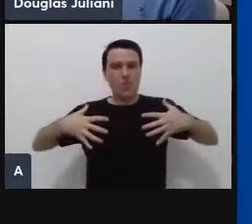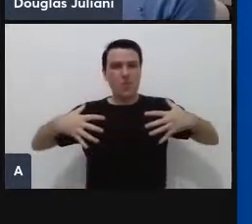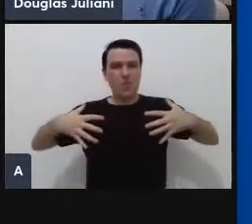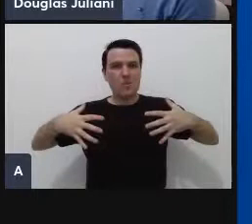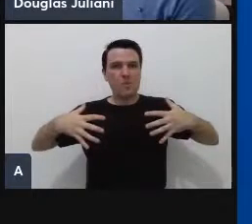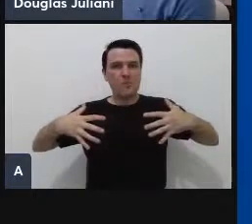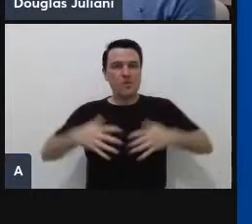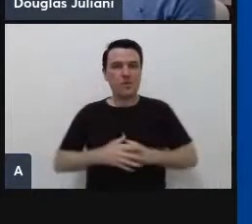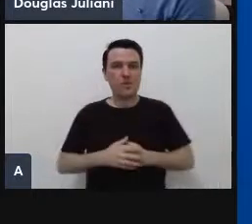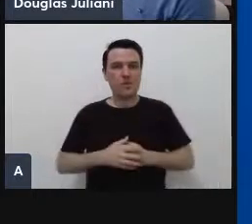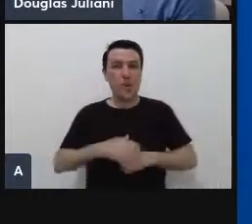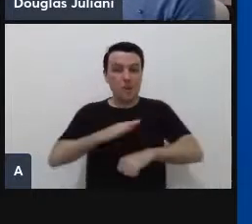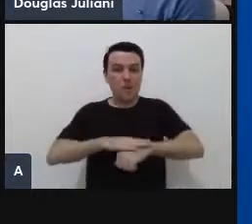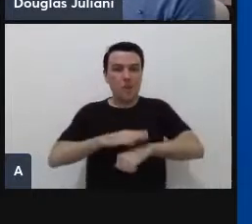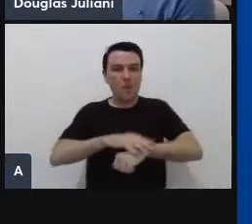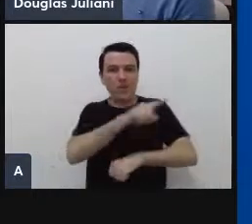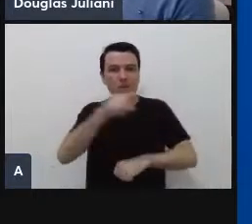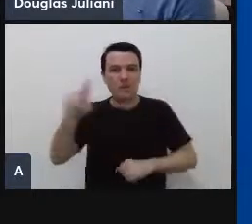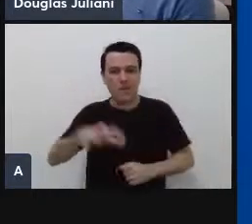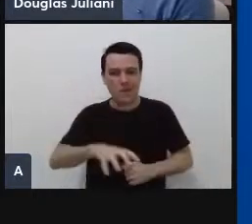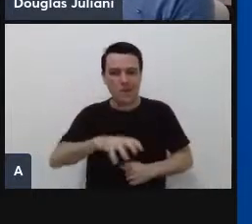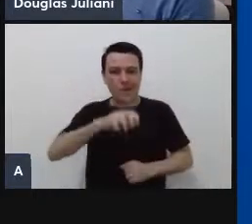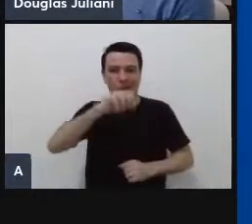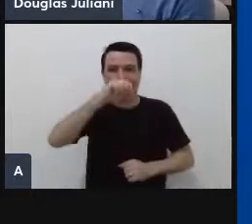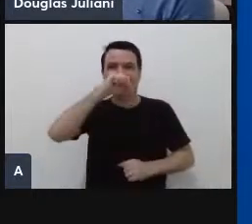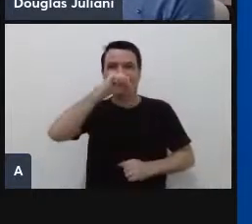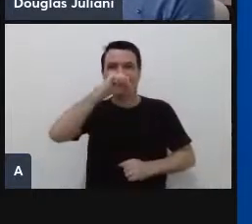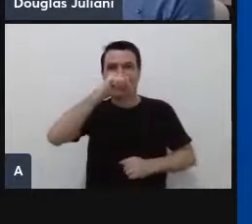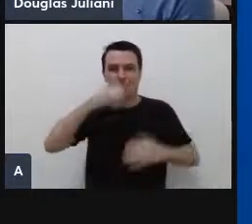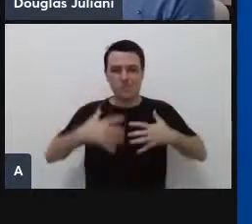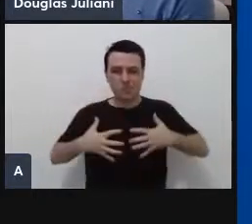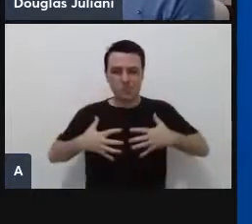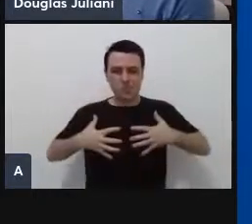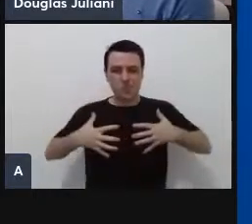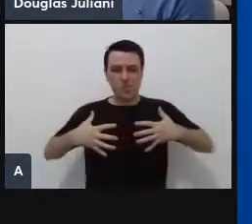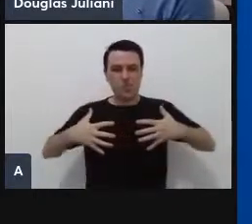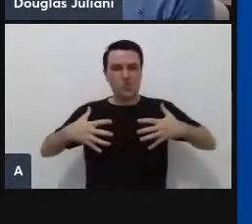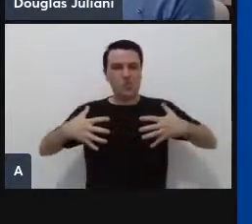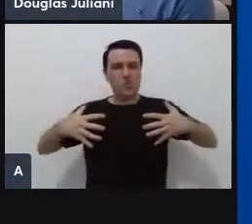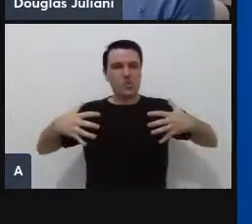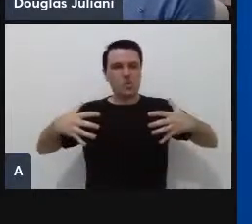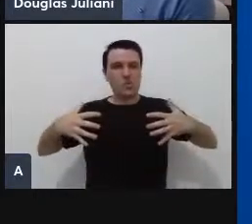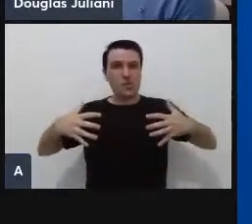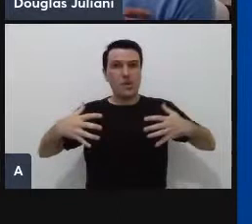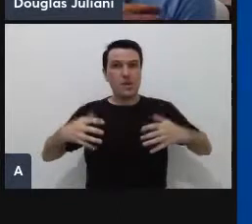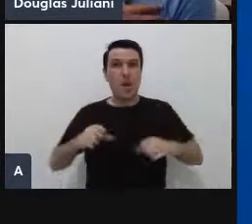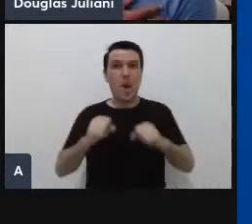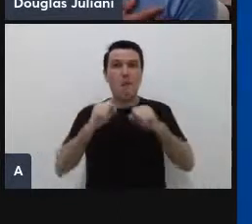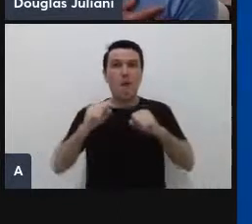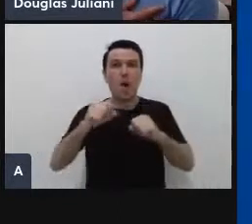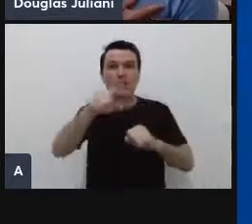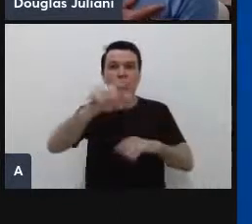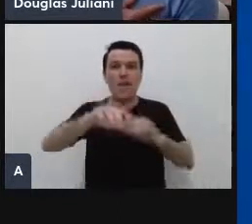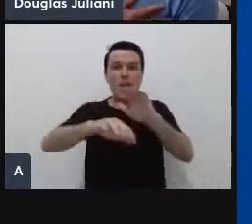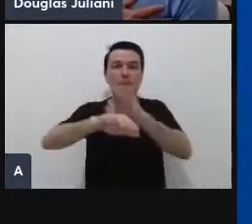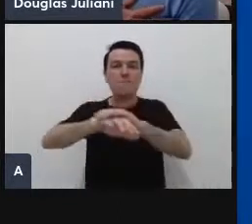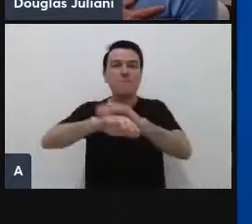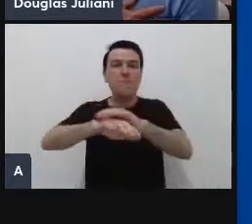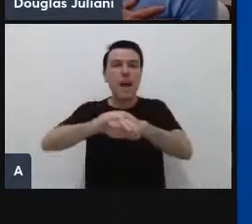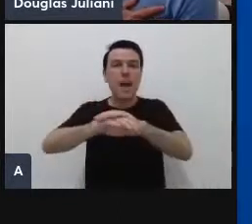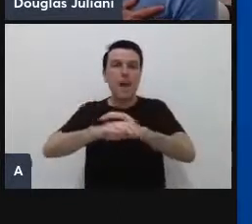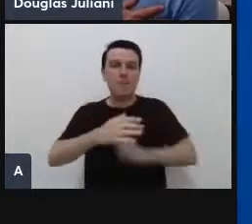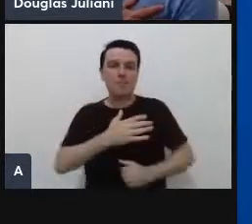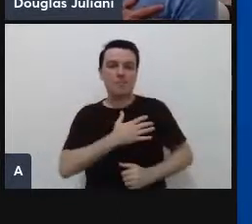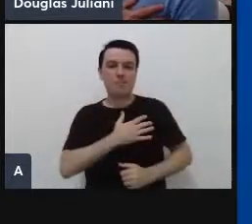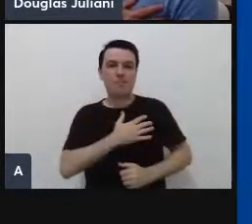que inspira. E em seguida pode colocar a mão sobre o coração e colocar